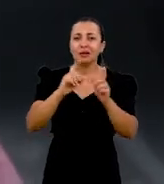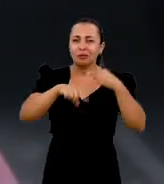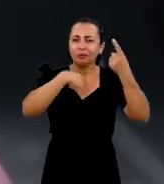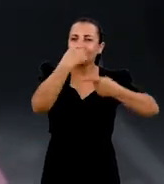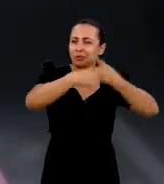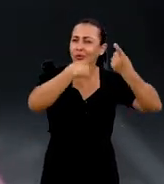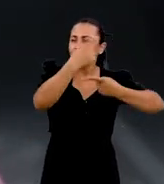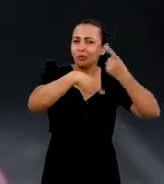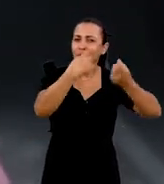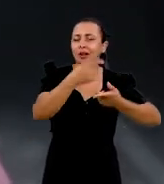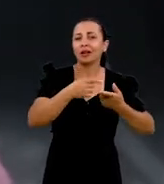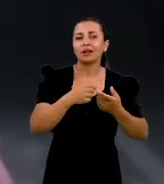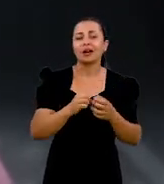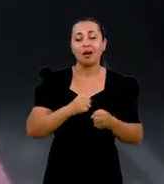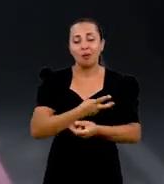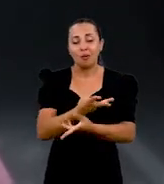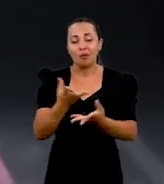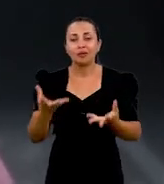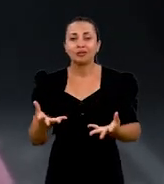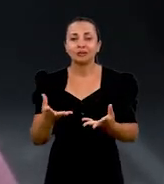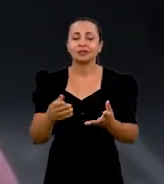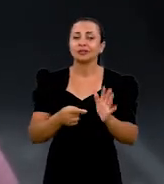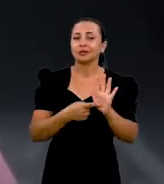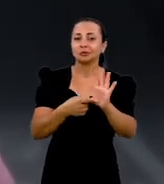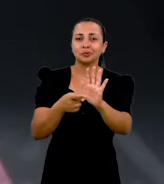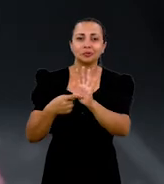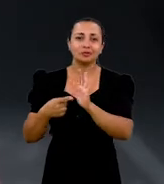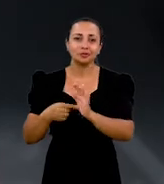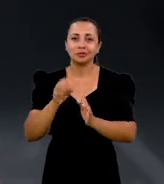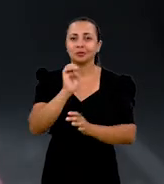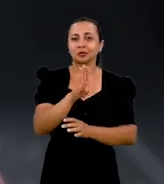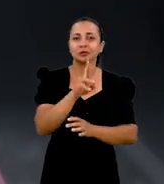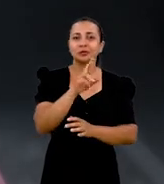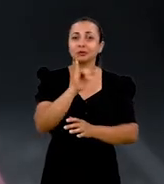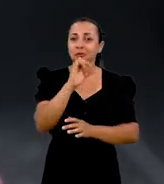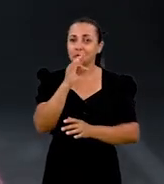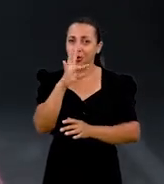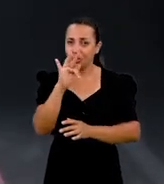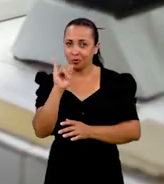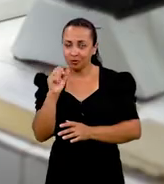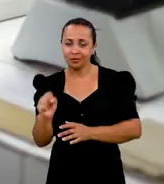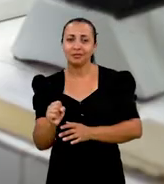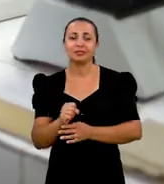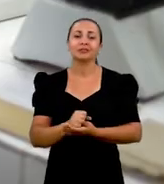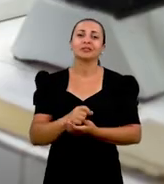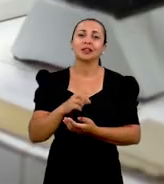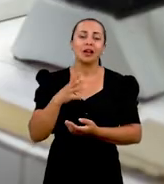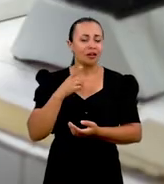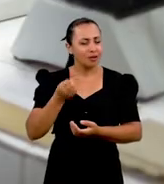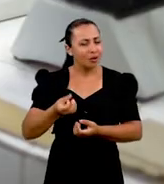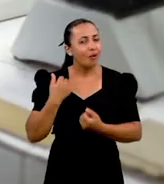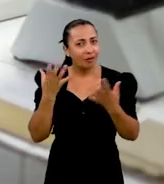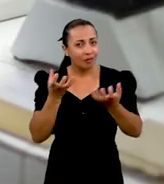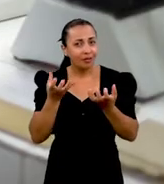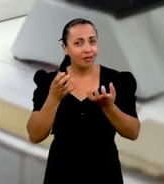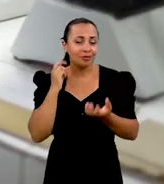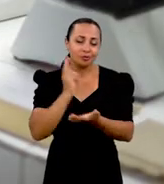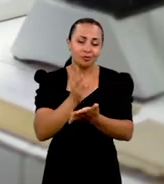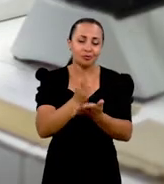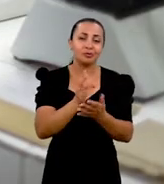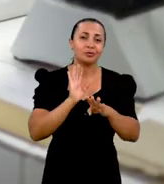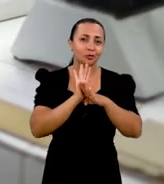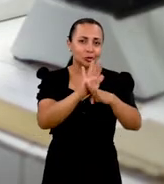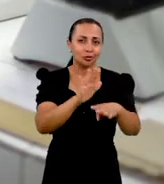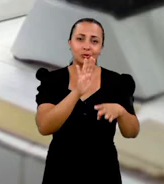centenas de vezes a quantidade de amostras de briófitas depositadas. E eu espero continuar